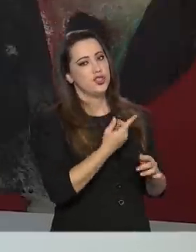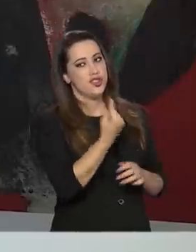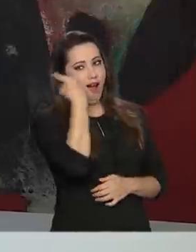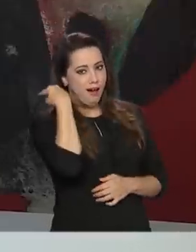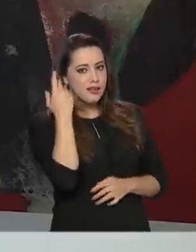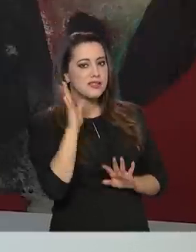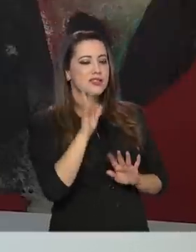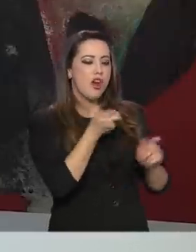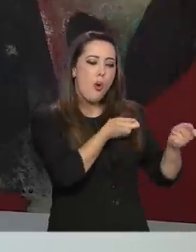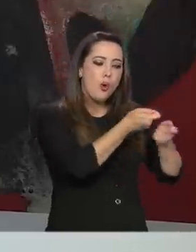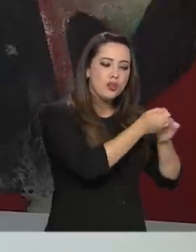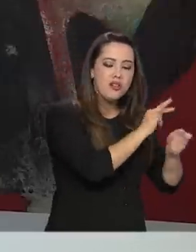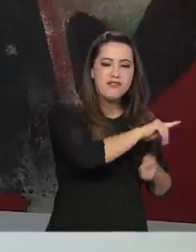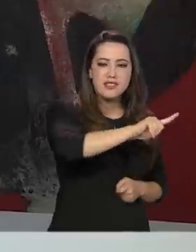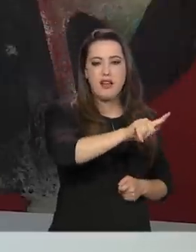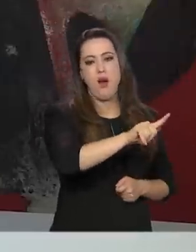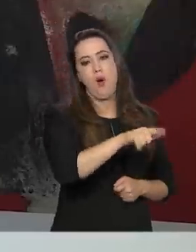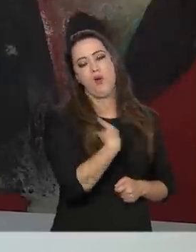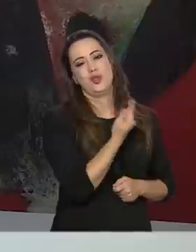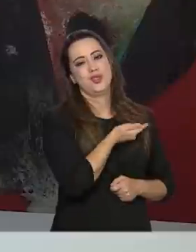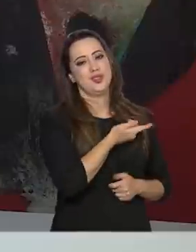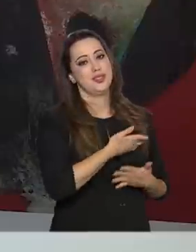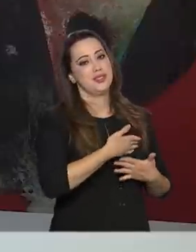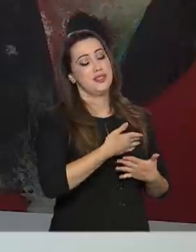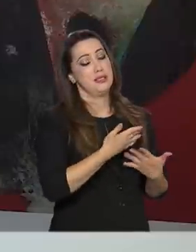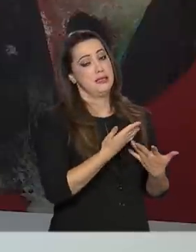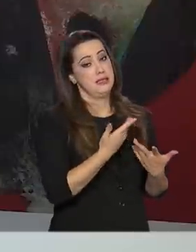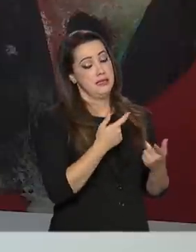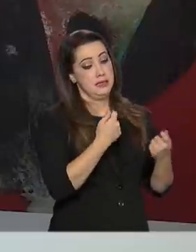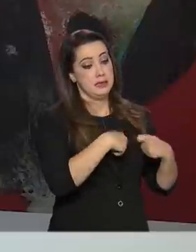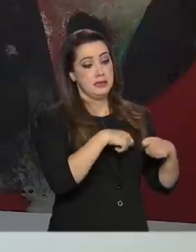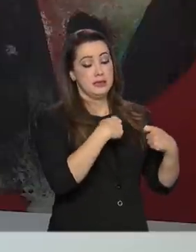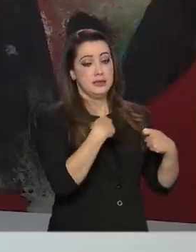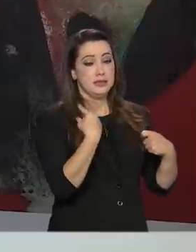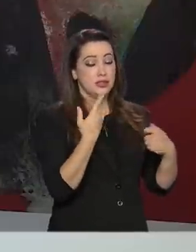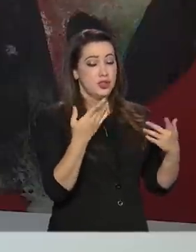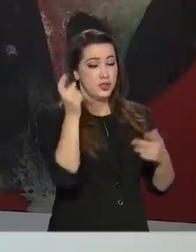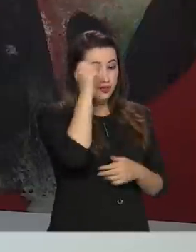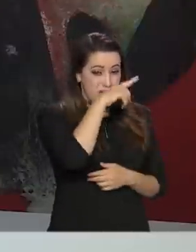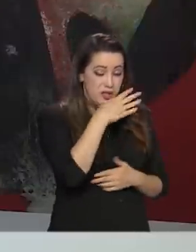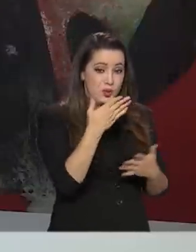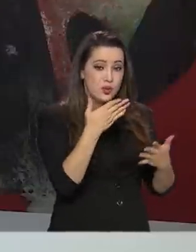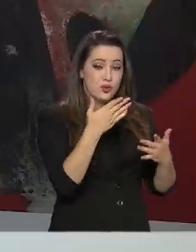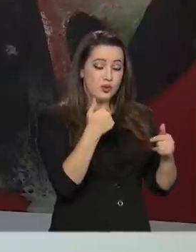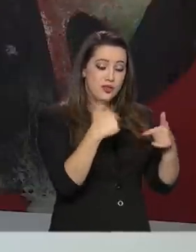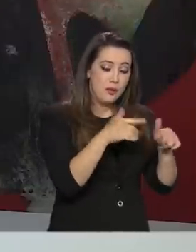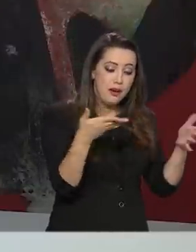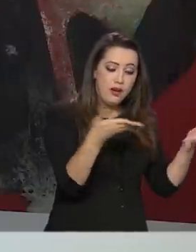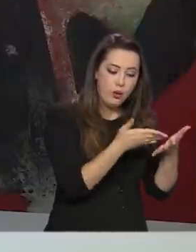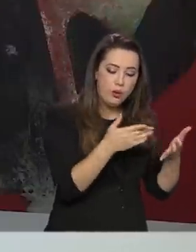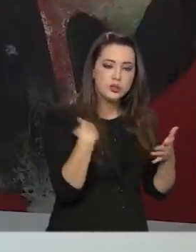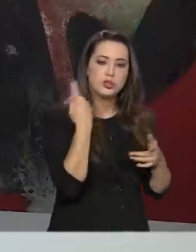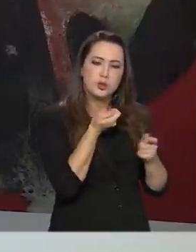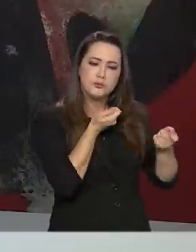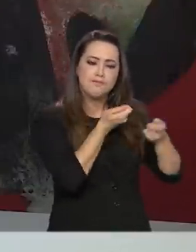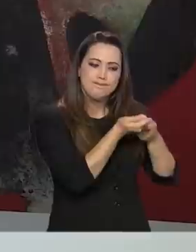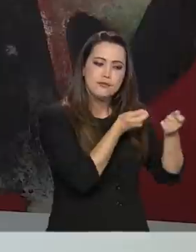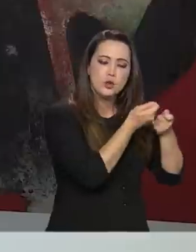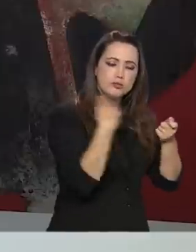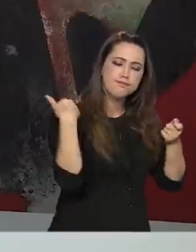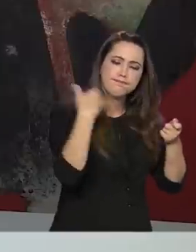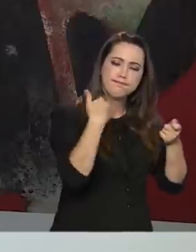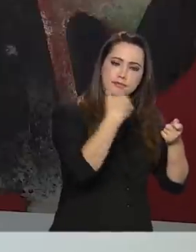fiscal antes dessa emergência, nós teríamos muito mais dificuldade de agir nesse momento. Para a população, em geral, é